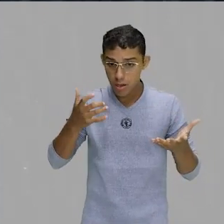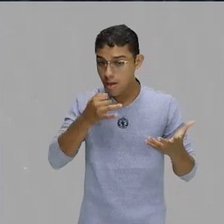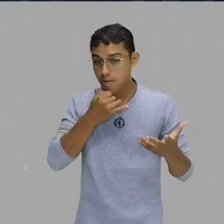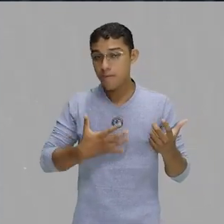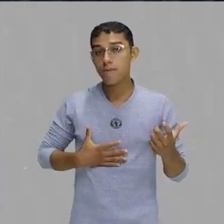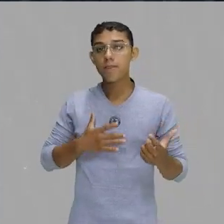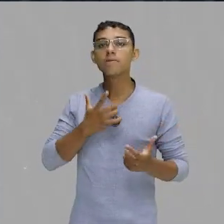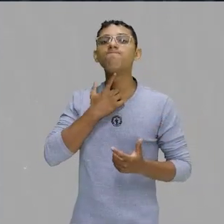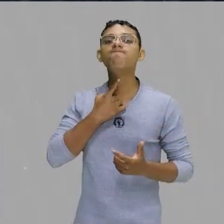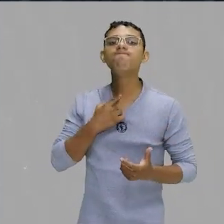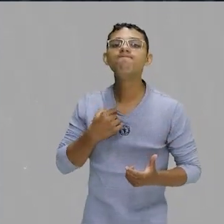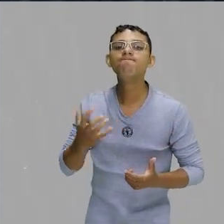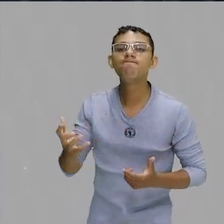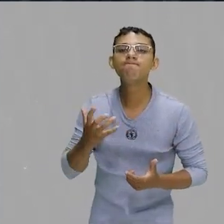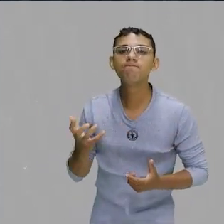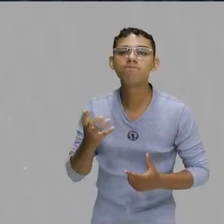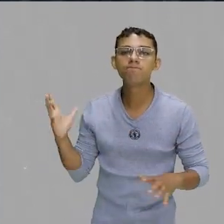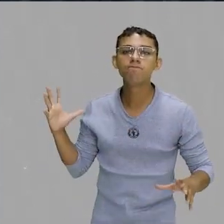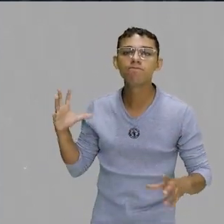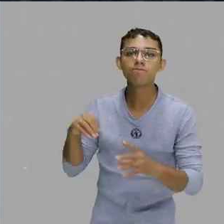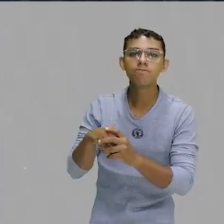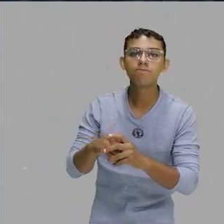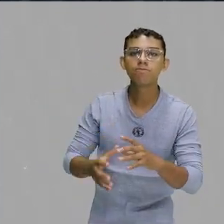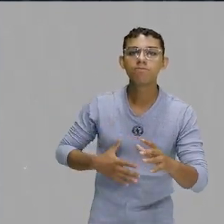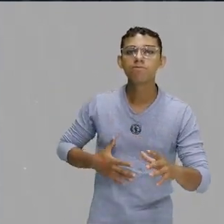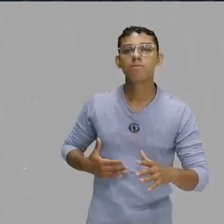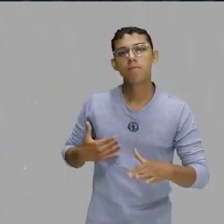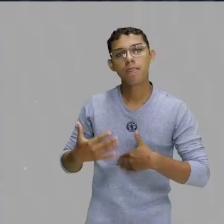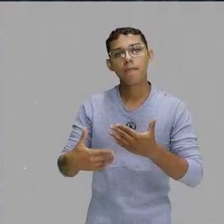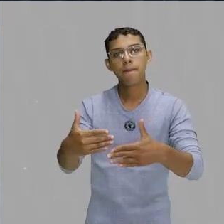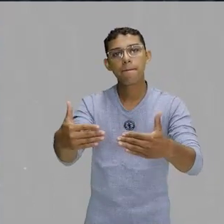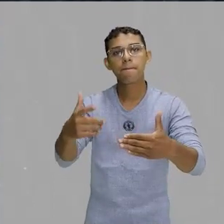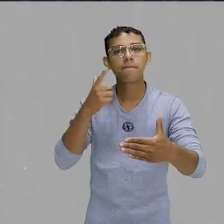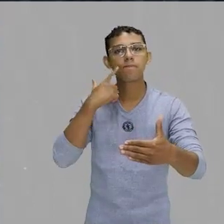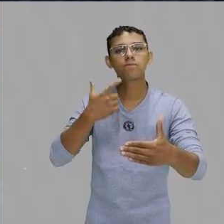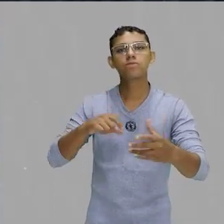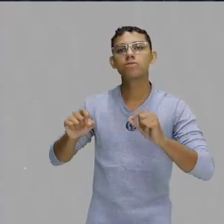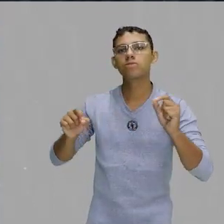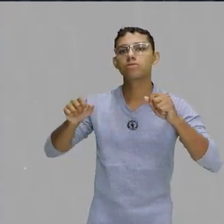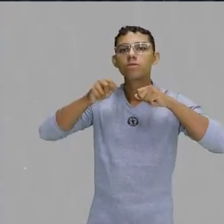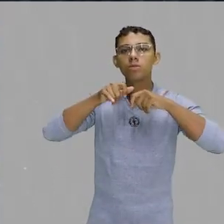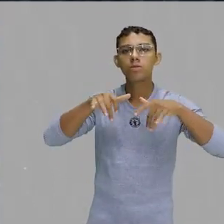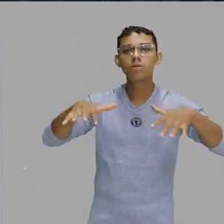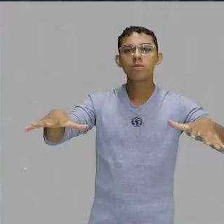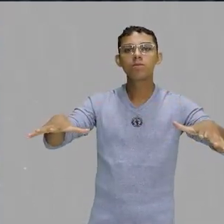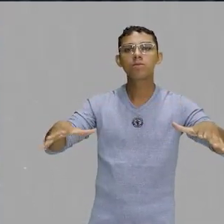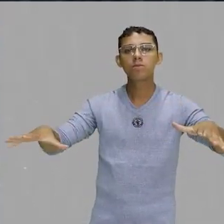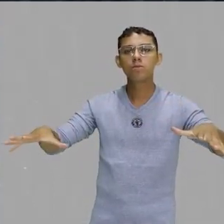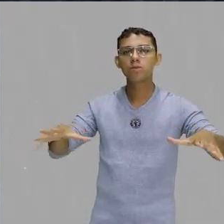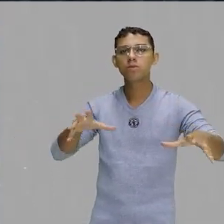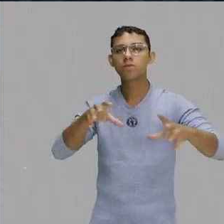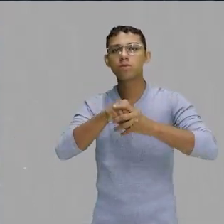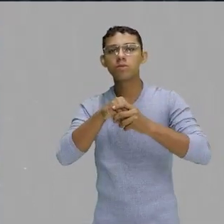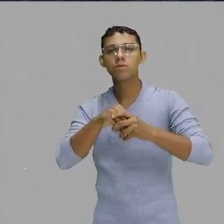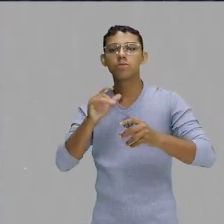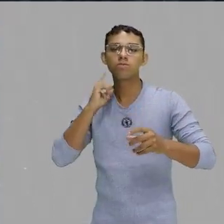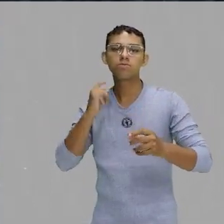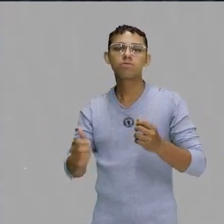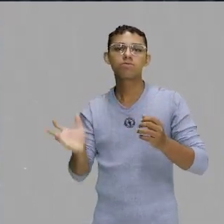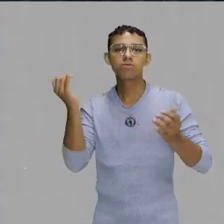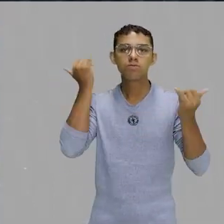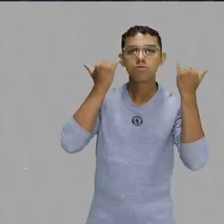desejaram, decidiram levar, né, por seus ritmos contagiantes e